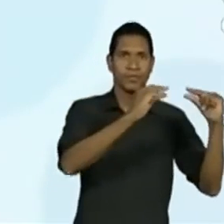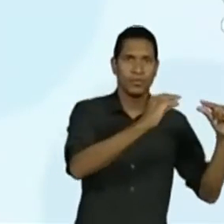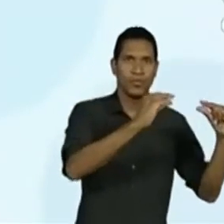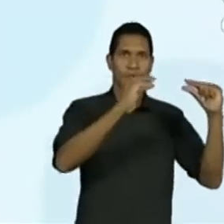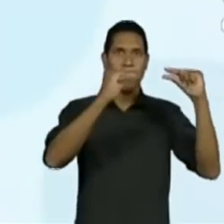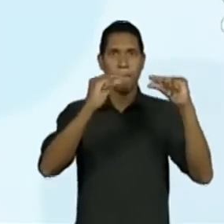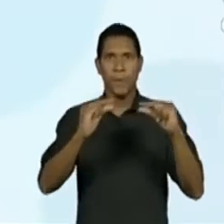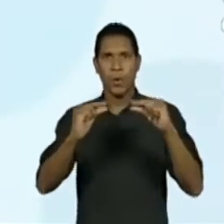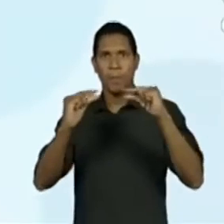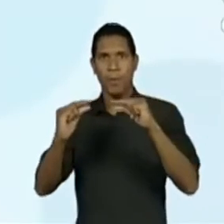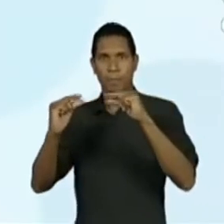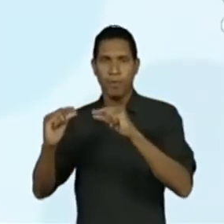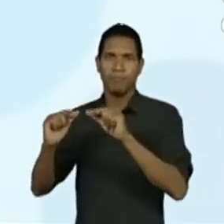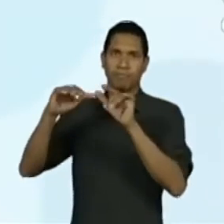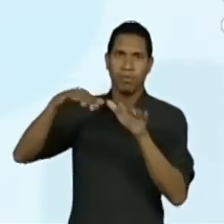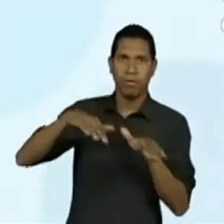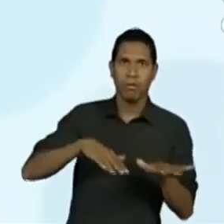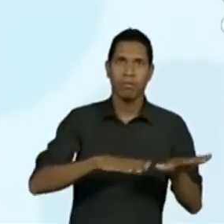Em onda.